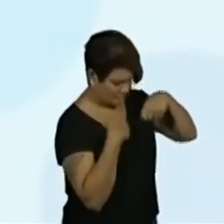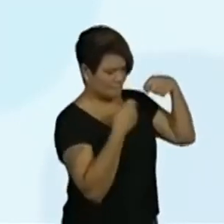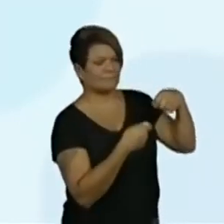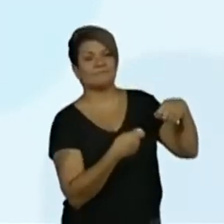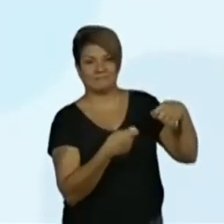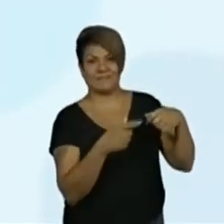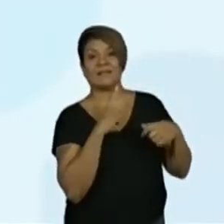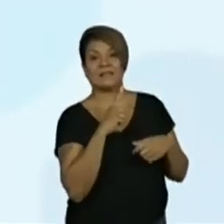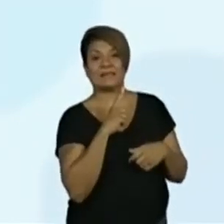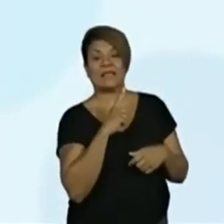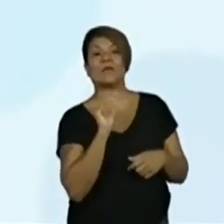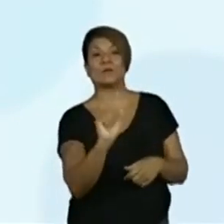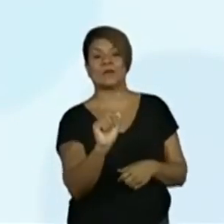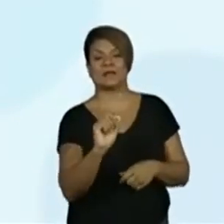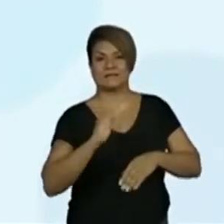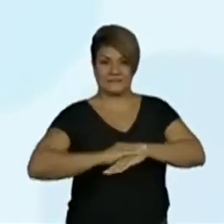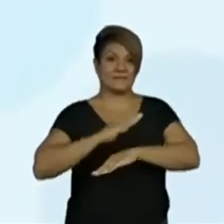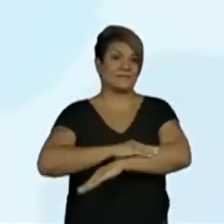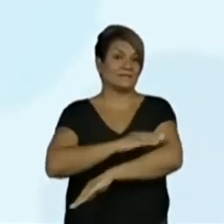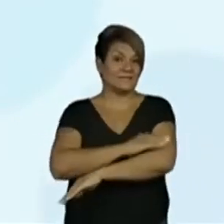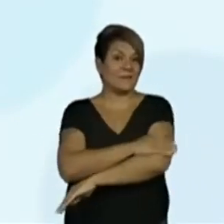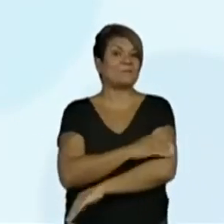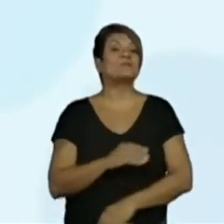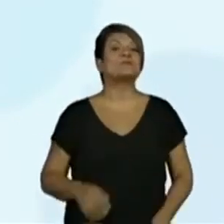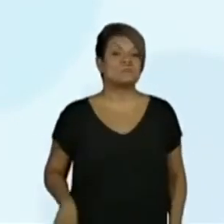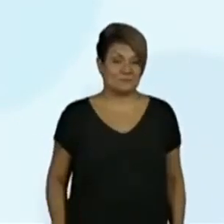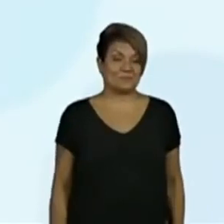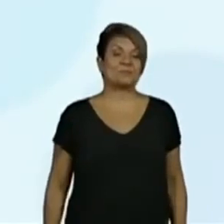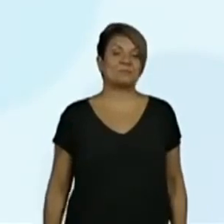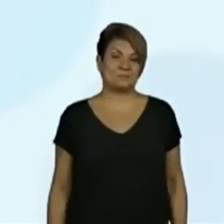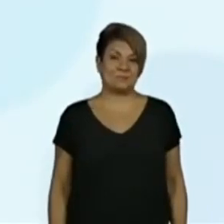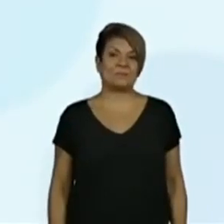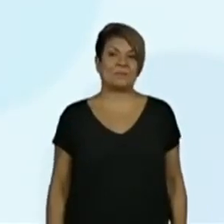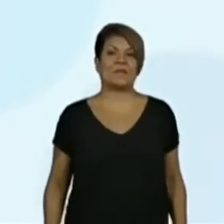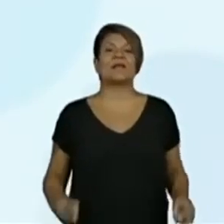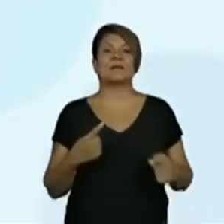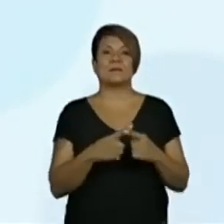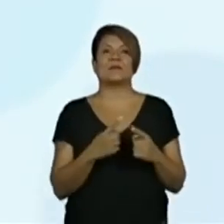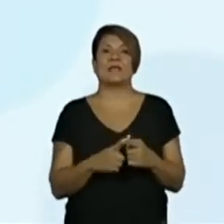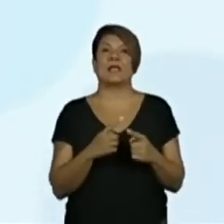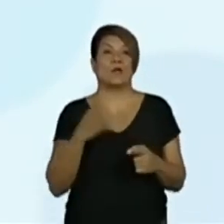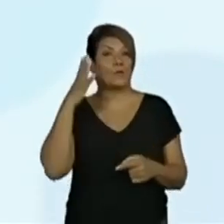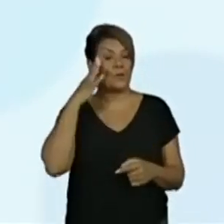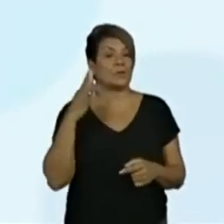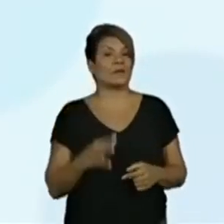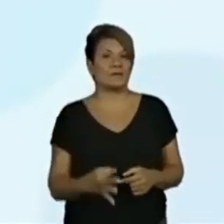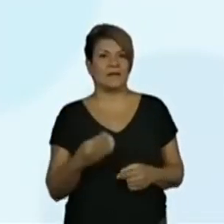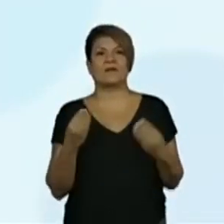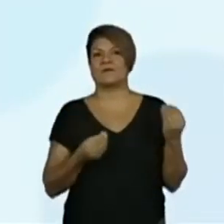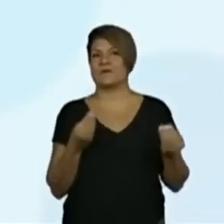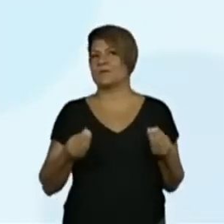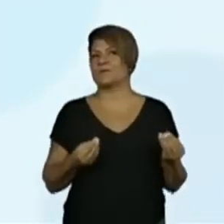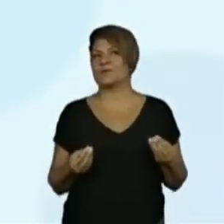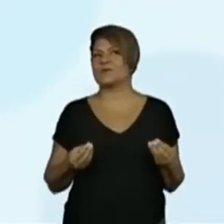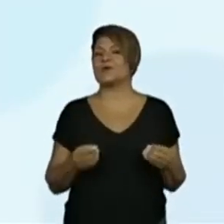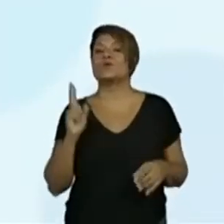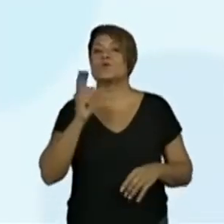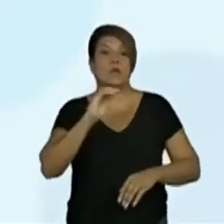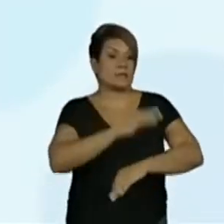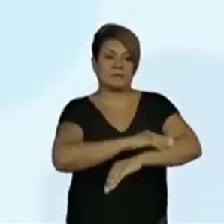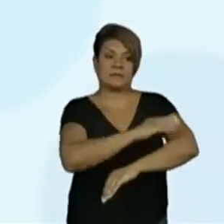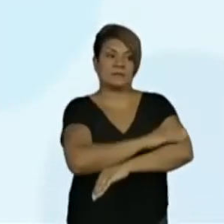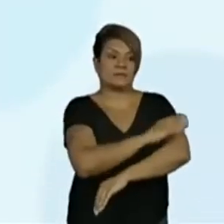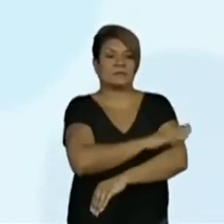Eu vejo... Olha como é importante entender a história para agora voltar na imagem e compreender que não é que um sapo